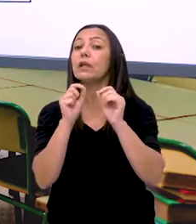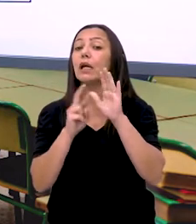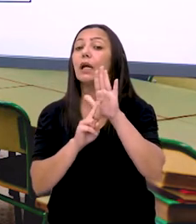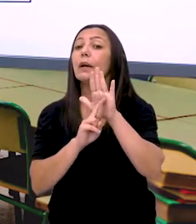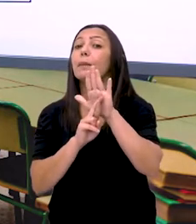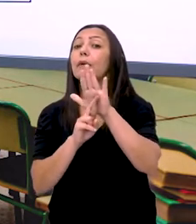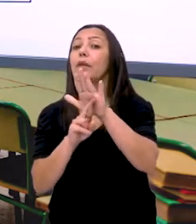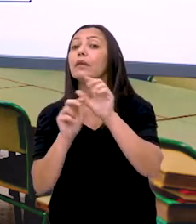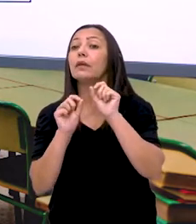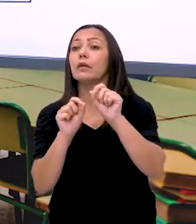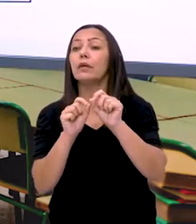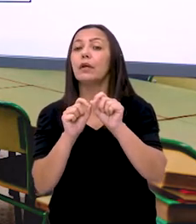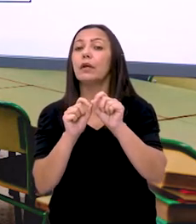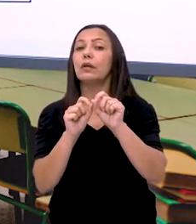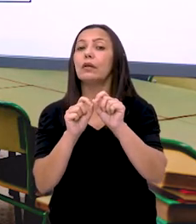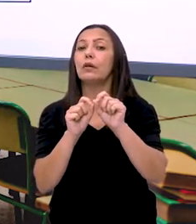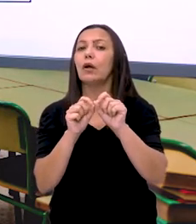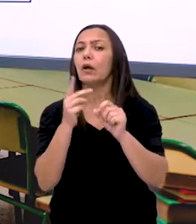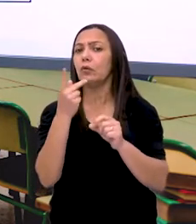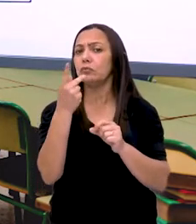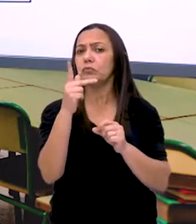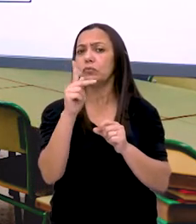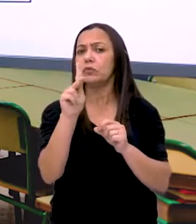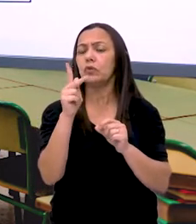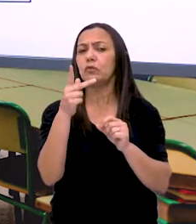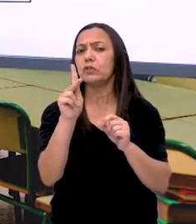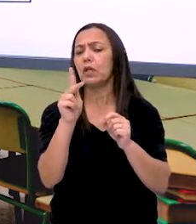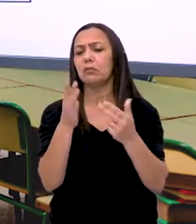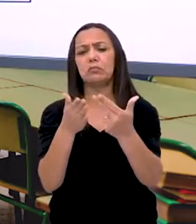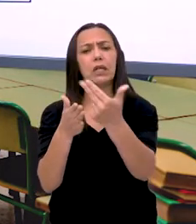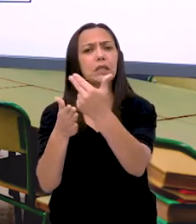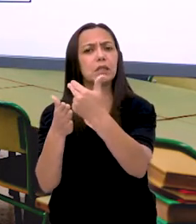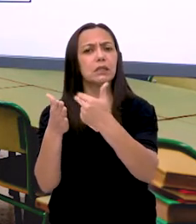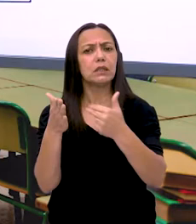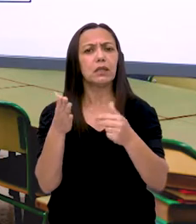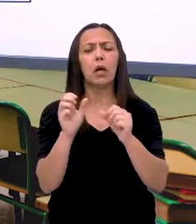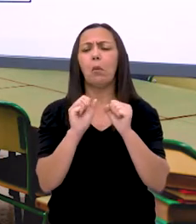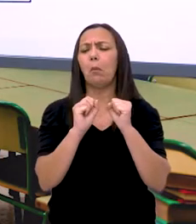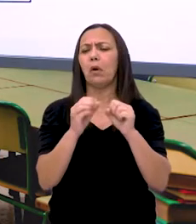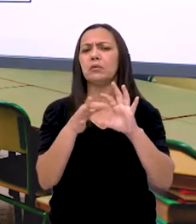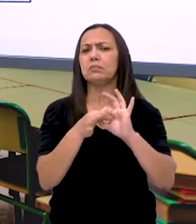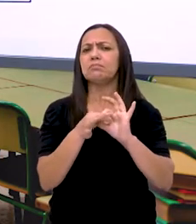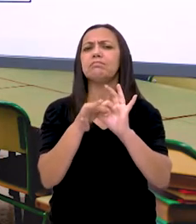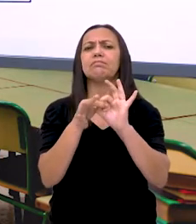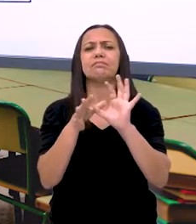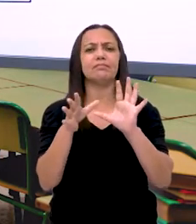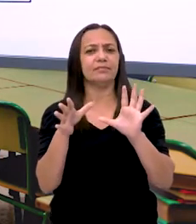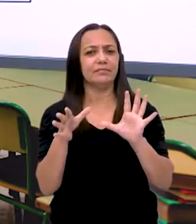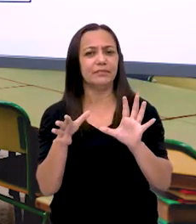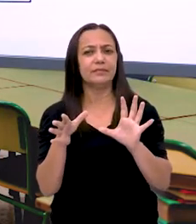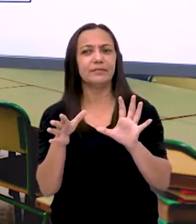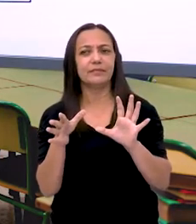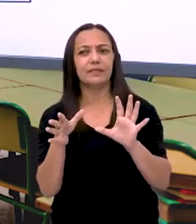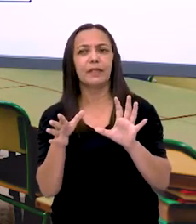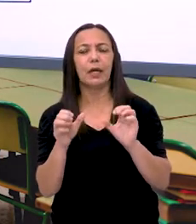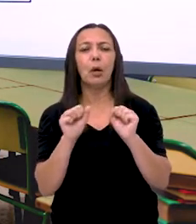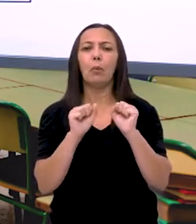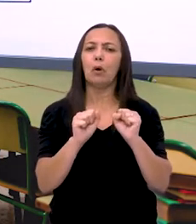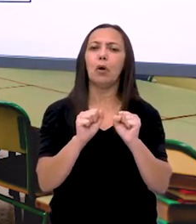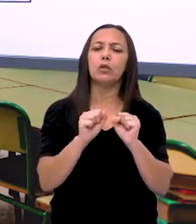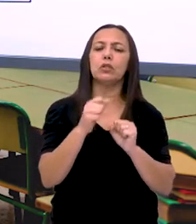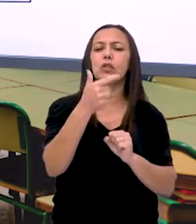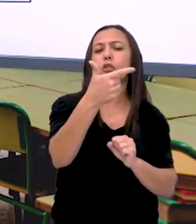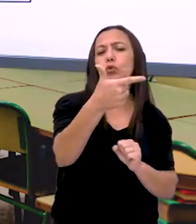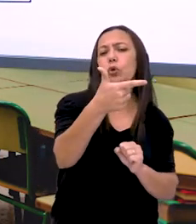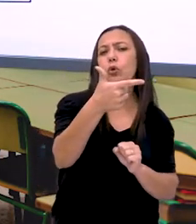represente o seu modelo. Você pode representar de outras formas. Você pode